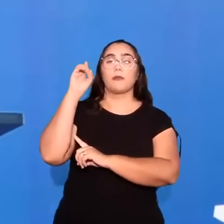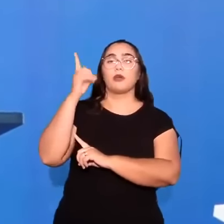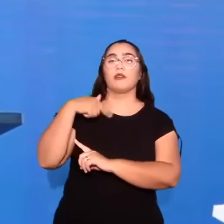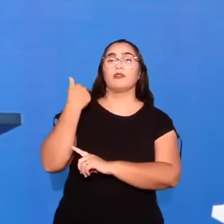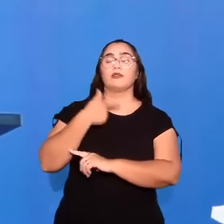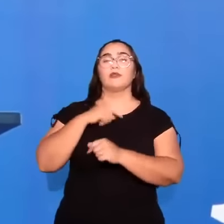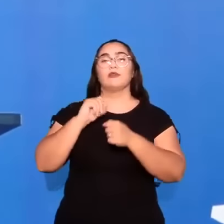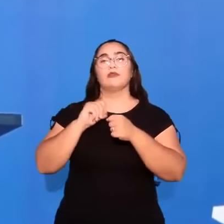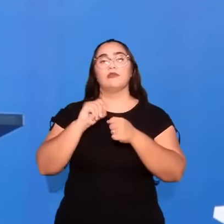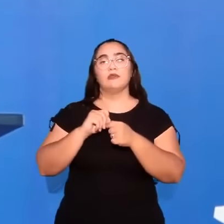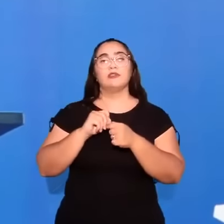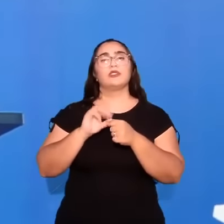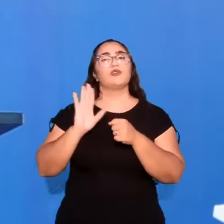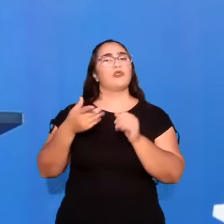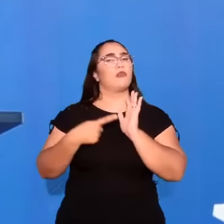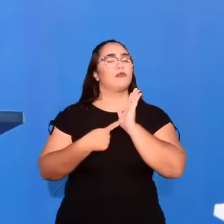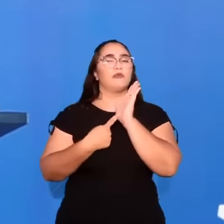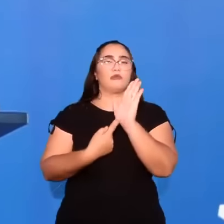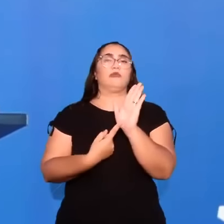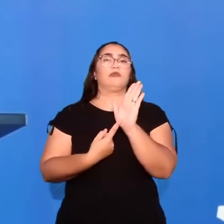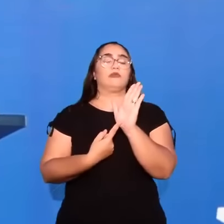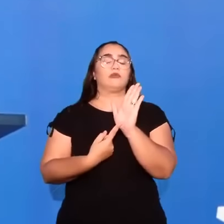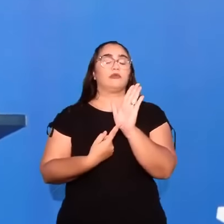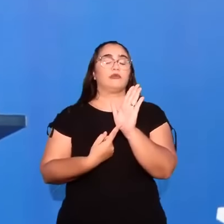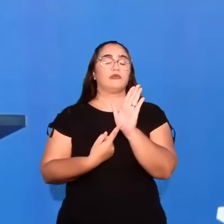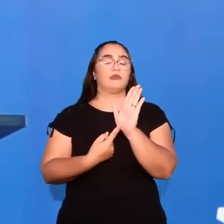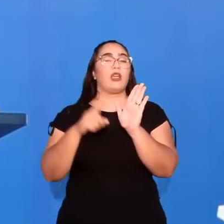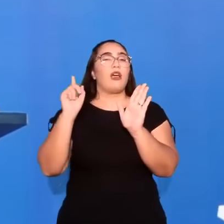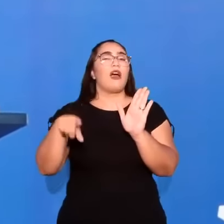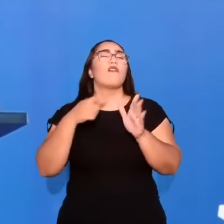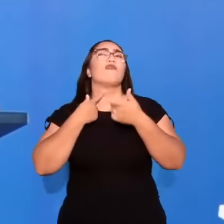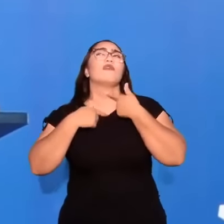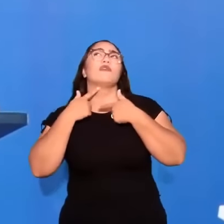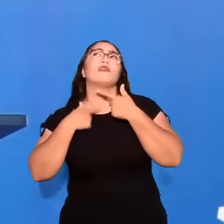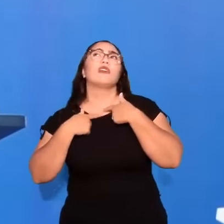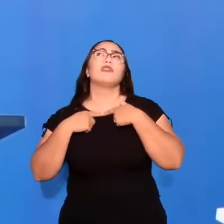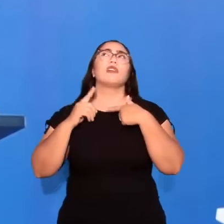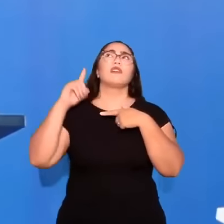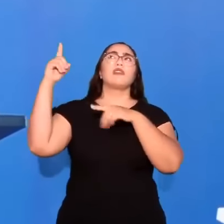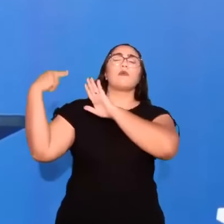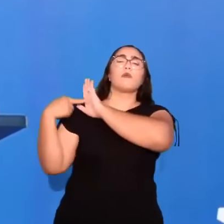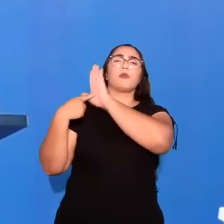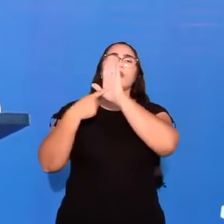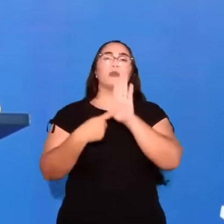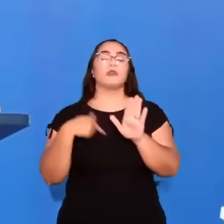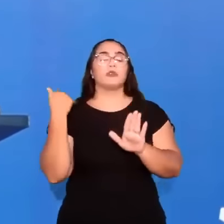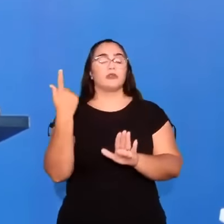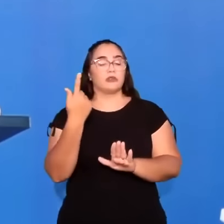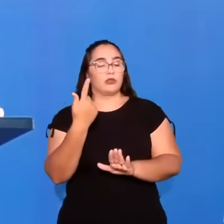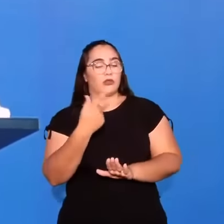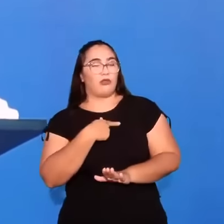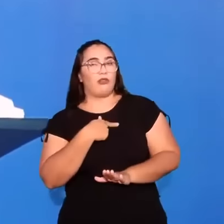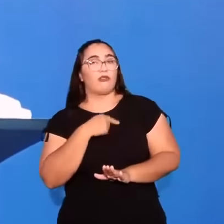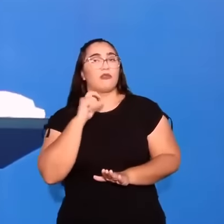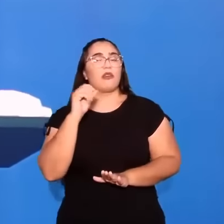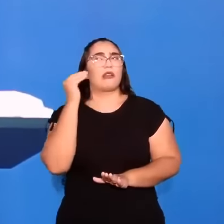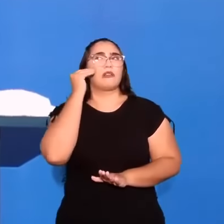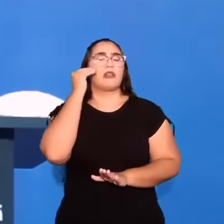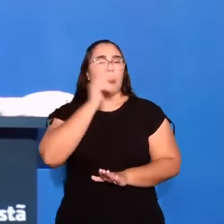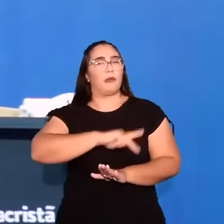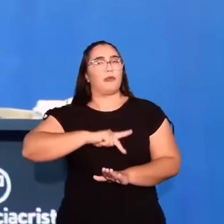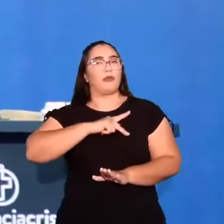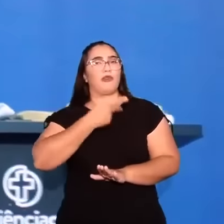Desejo revelado. E é esta vontade revelada. Que Paulo está falando.